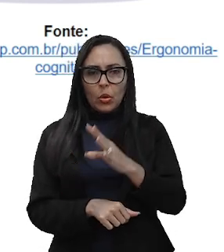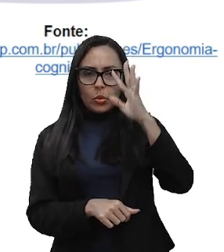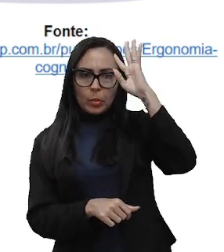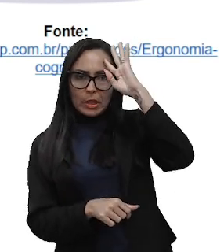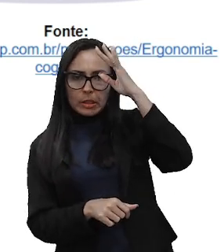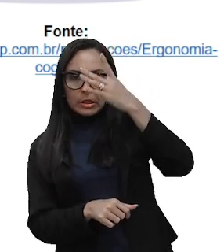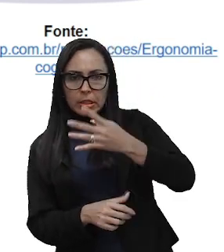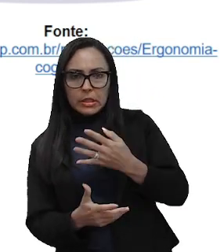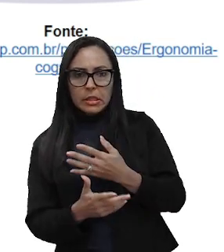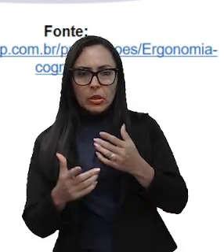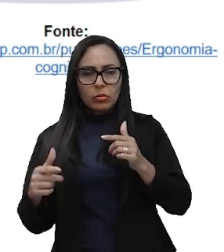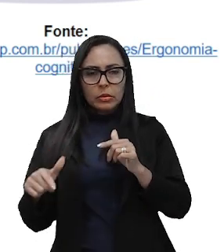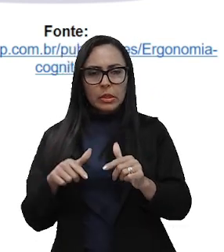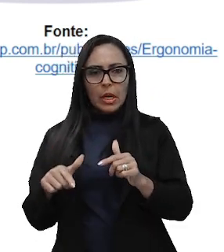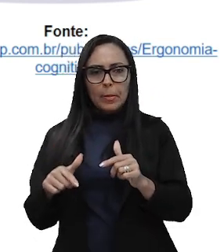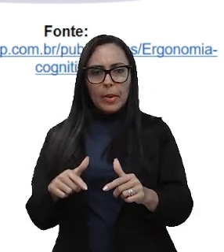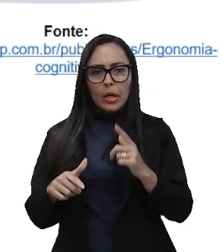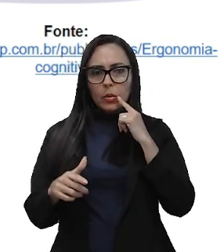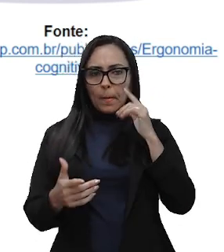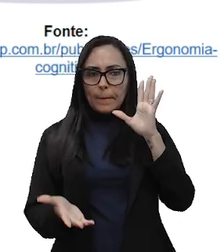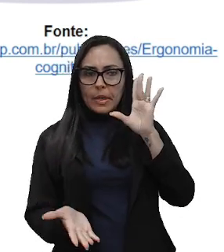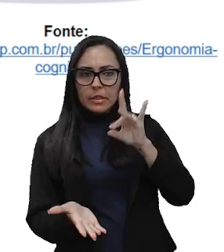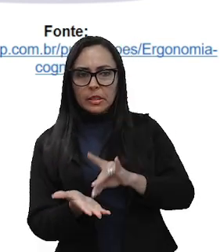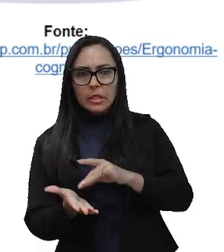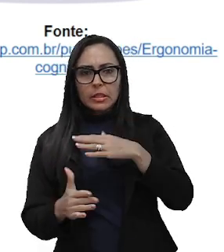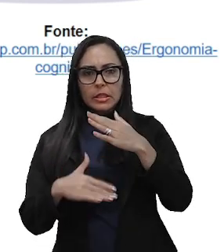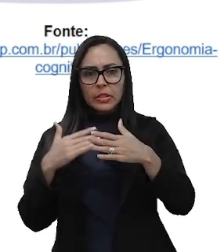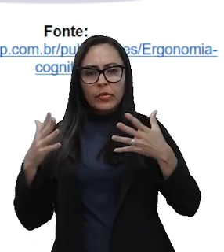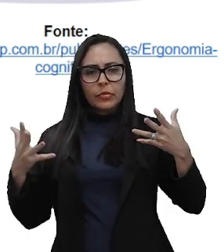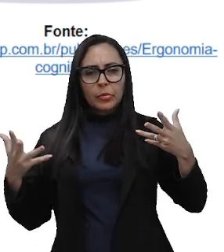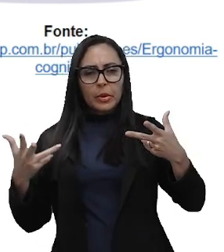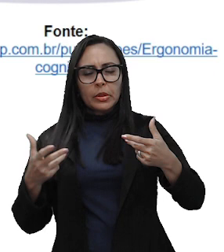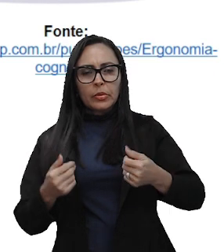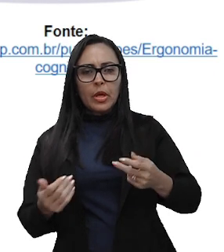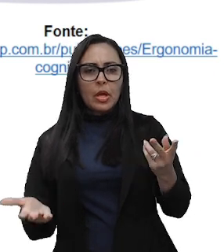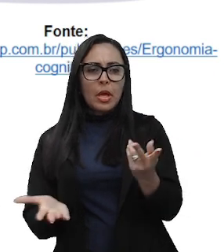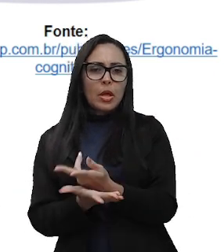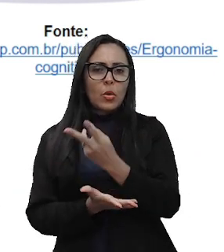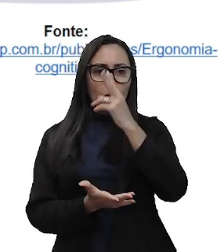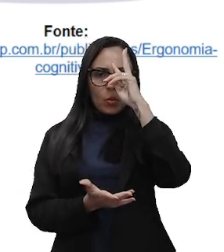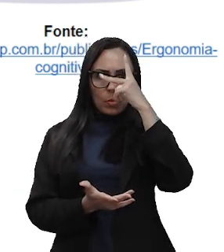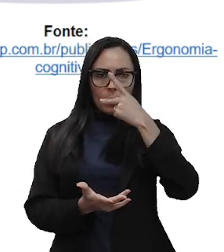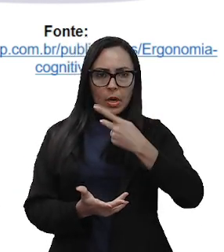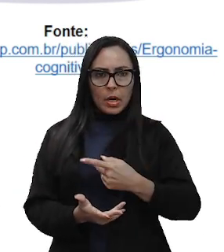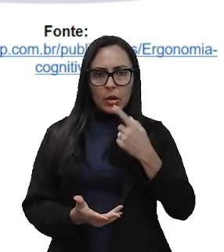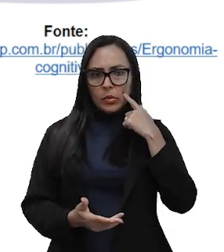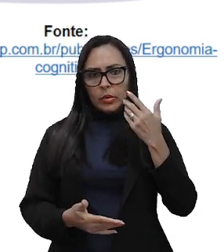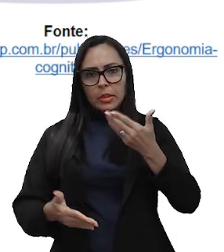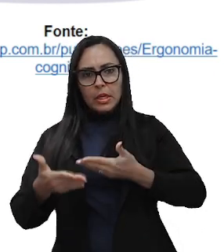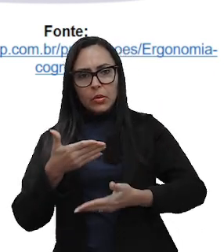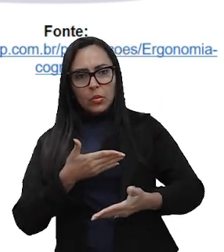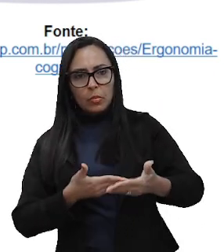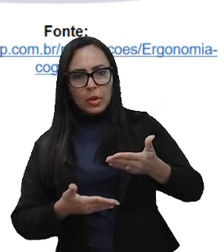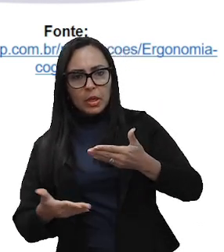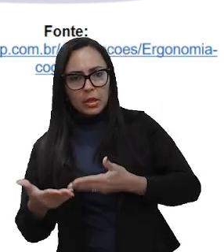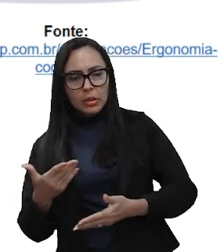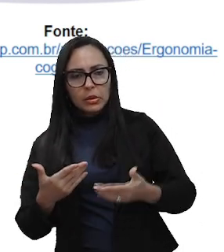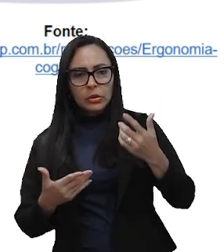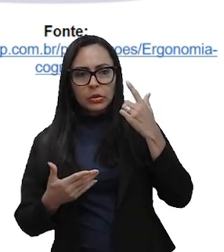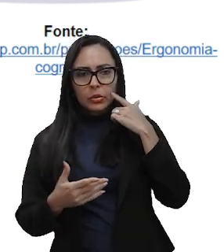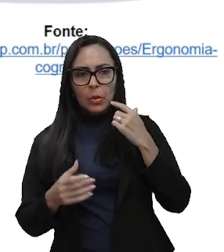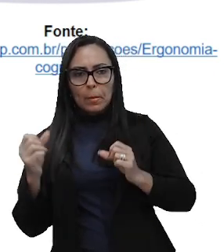decisão, trabalho de precisão, desempenho de habilidades, erro humano, interação entre o ser humano,